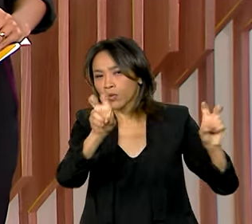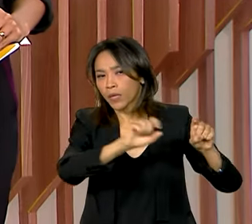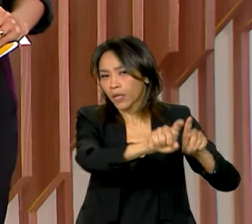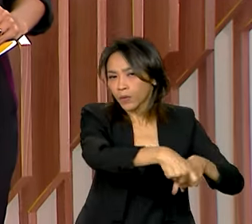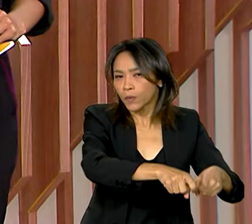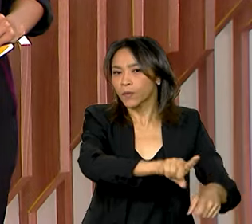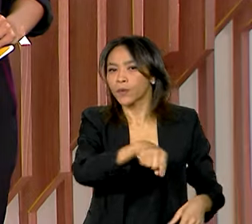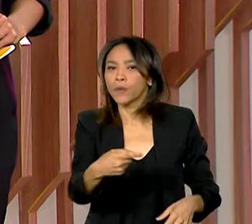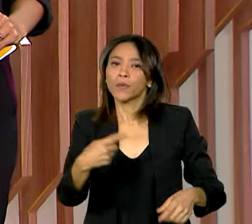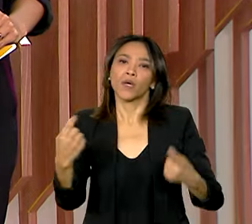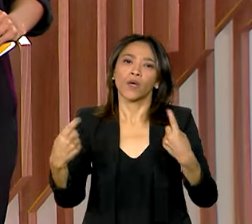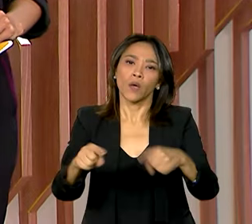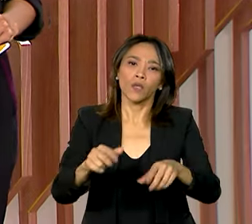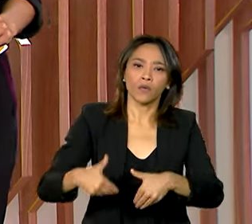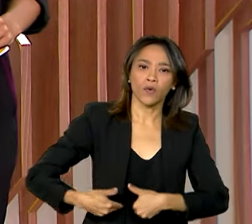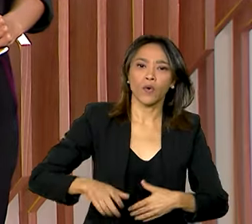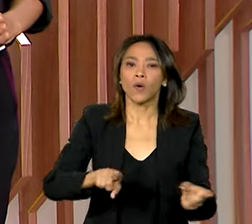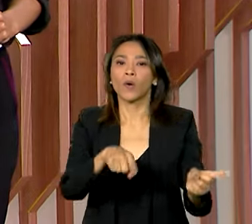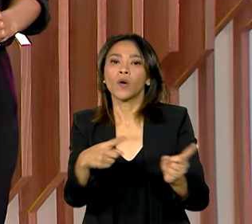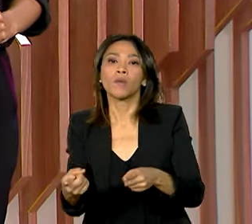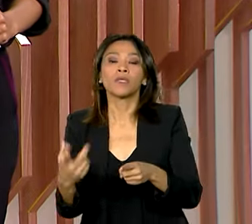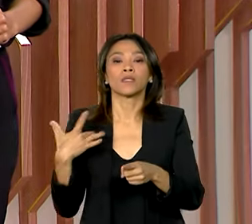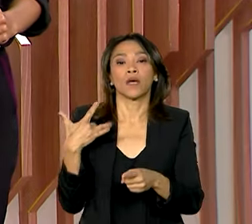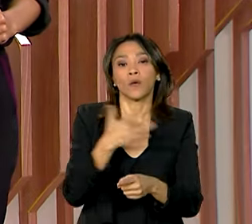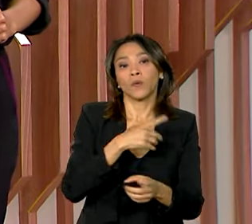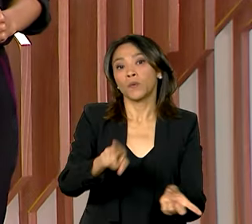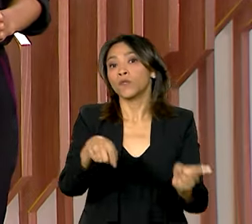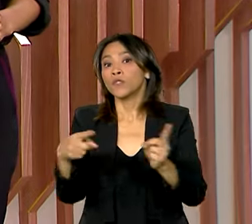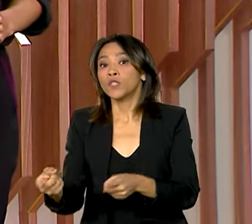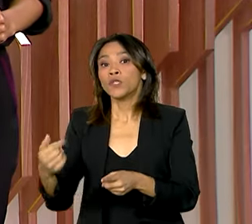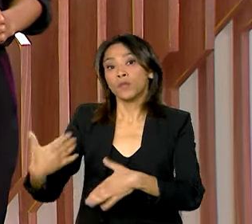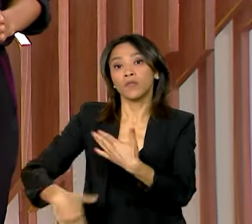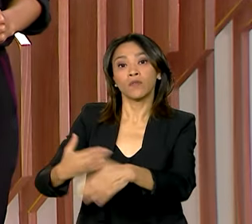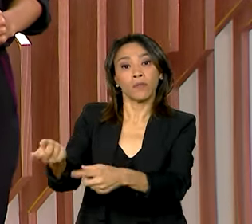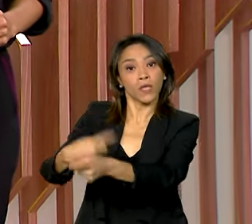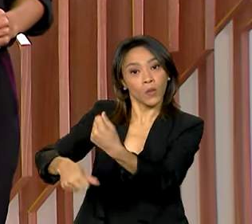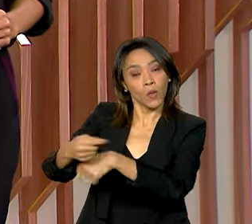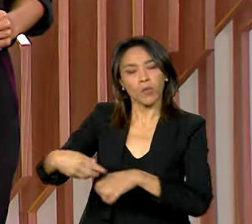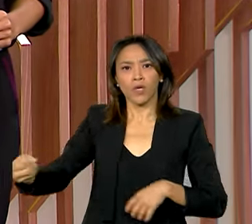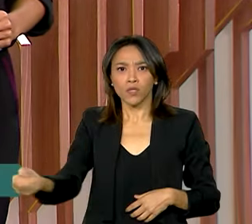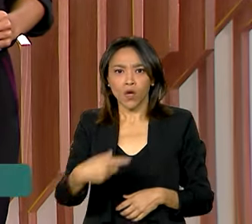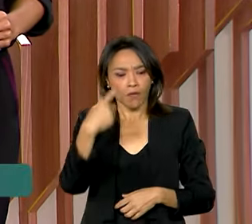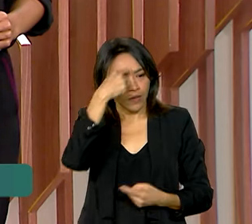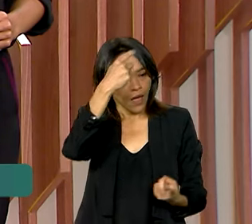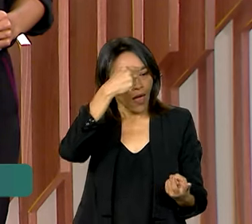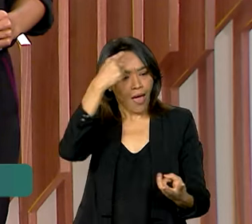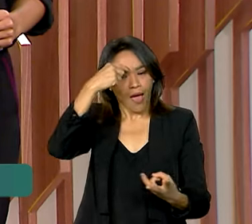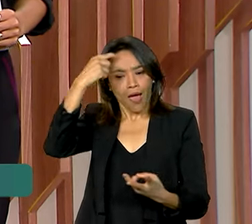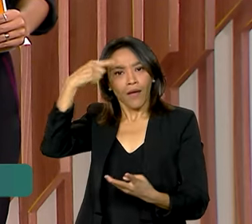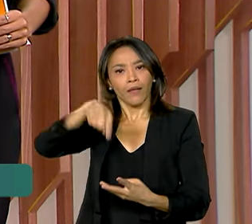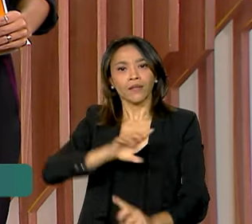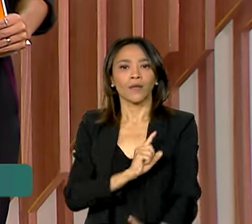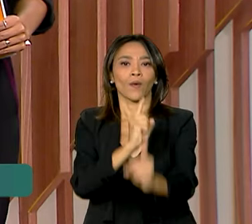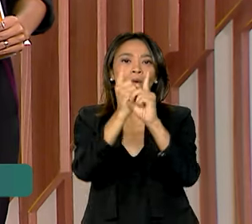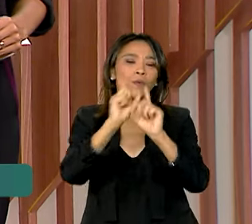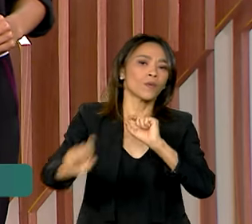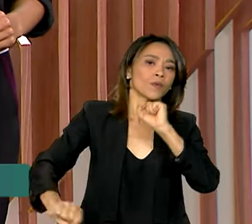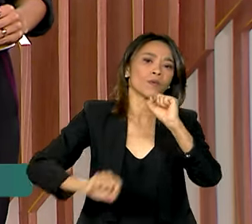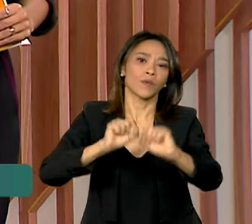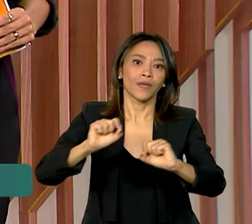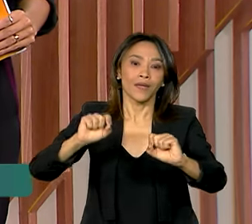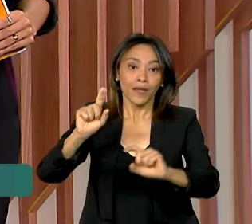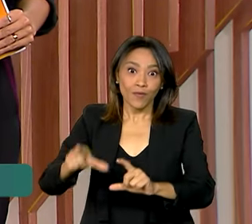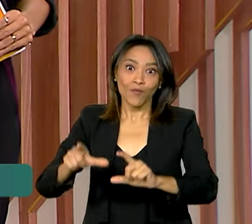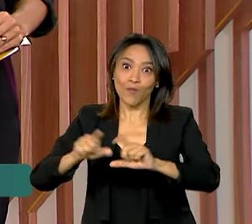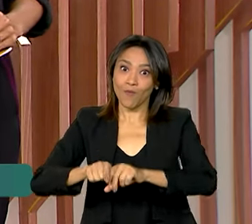combate à fome, saúde e desenvolvimento econômico. Entre as novas ideias discutidas nesse encontro, um complexo